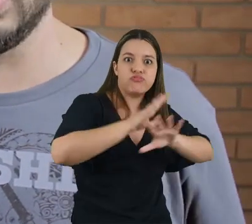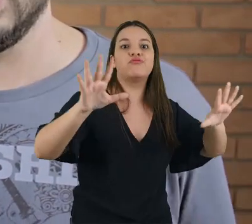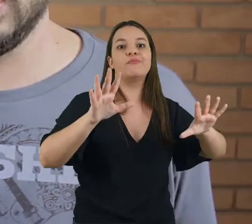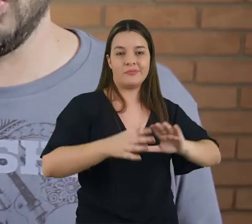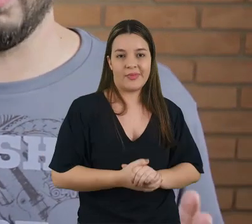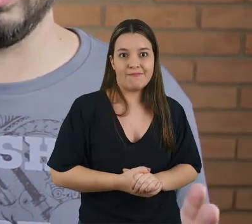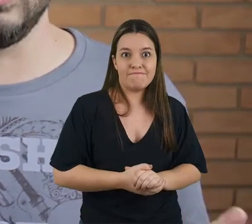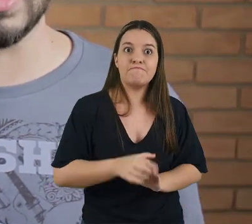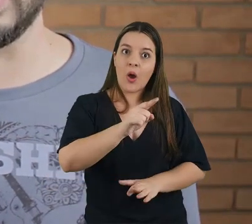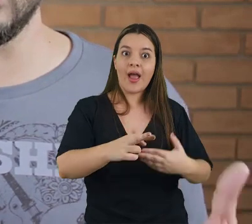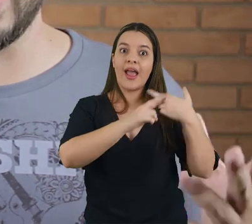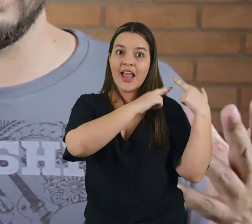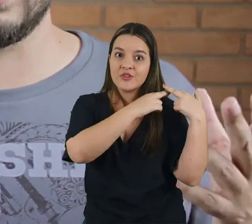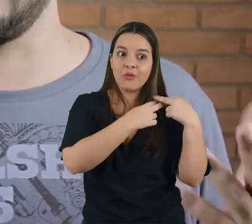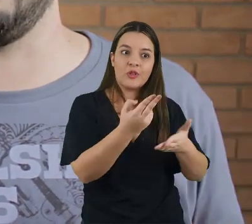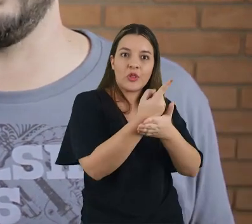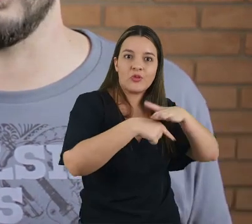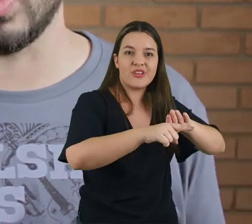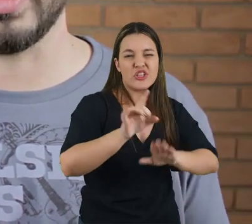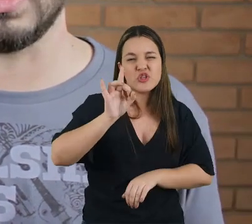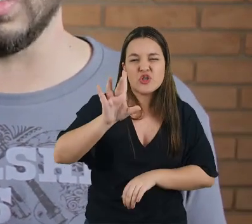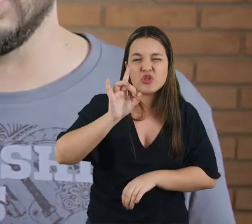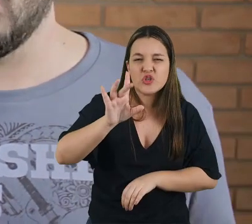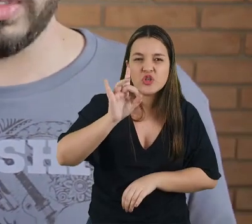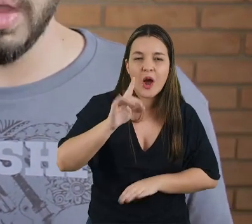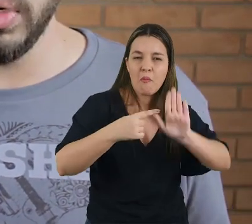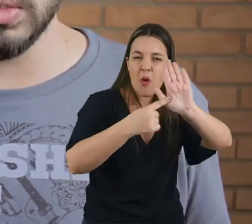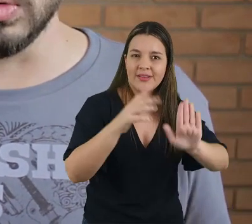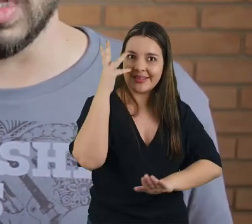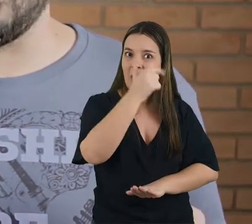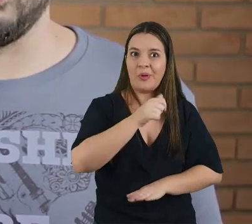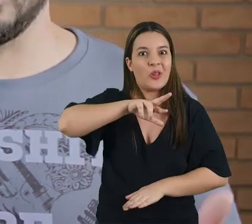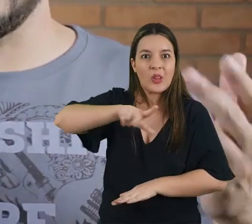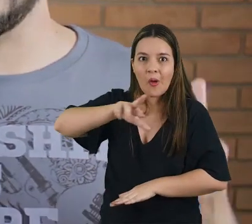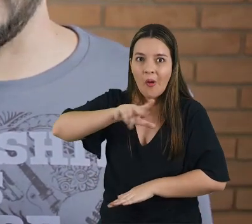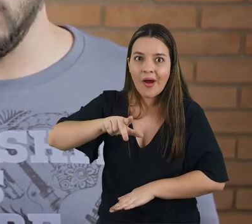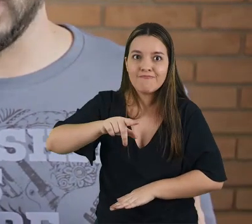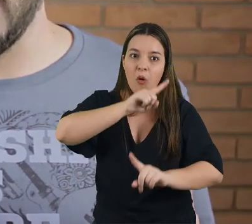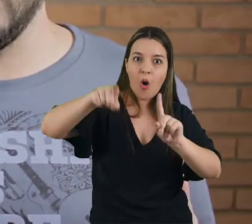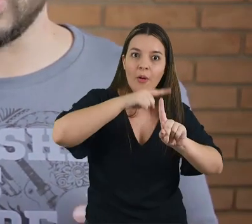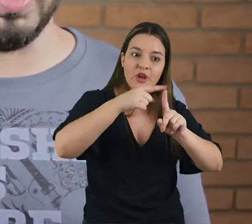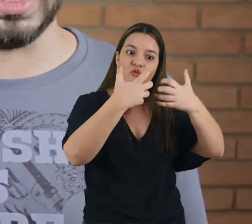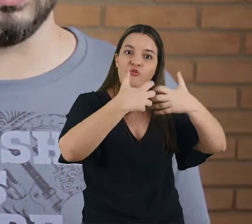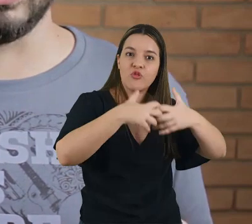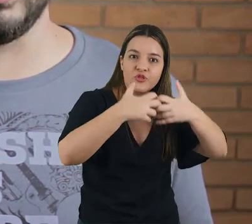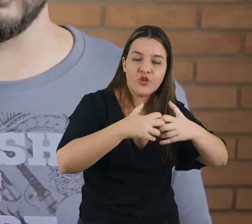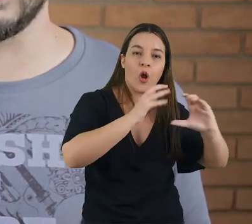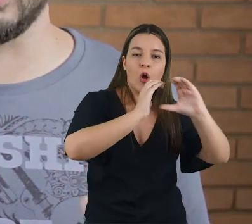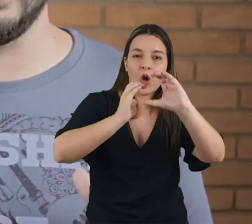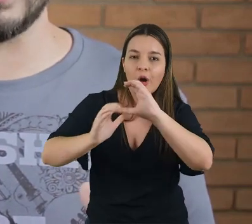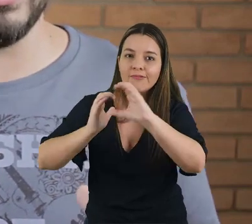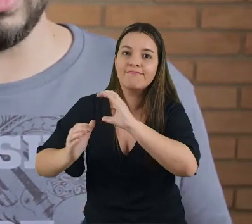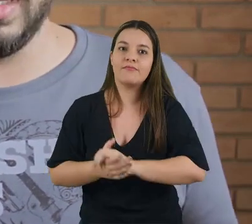explode. Então o papel de um designer não é necessariamente só fazer o que é bonito. O tipo de design que eu trabalho, eu tinha comentado no outro